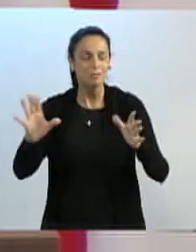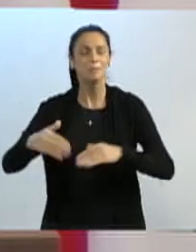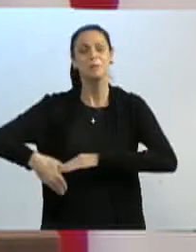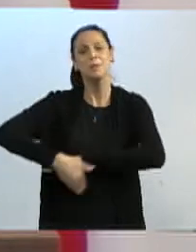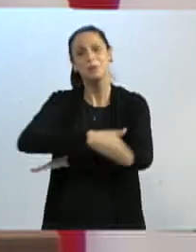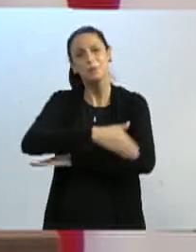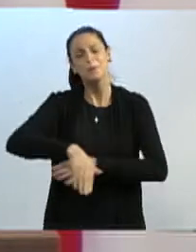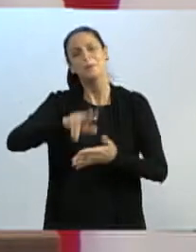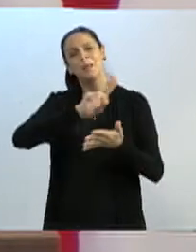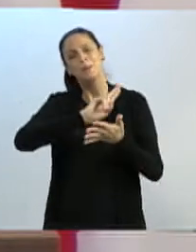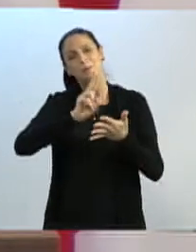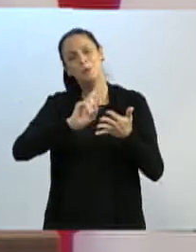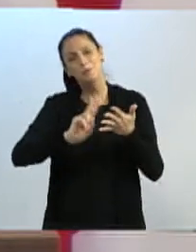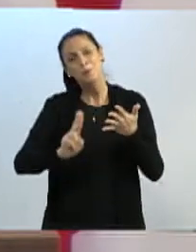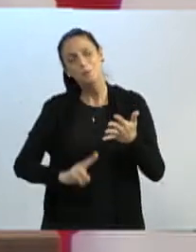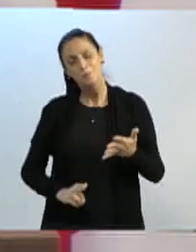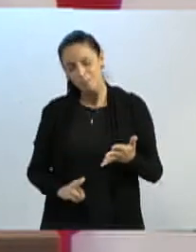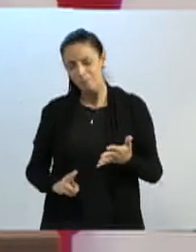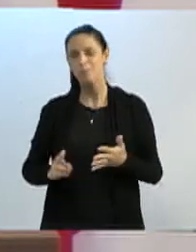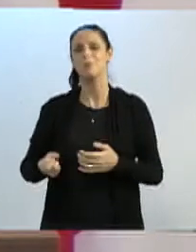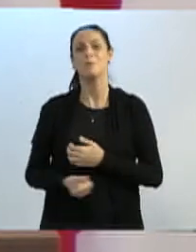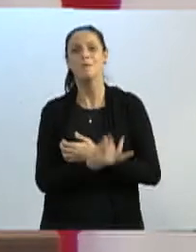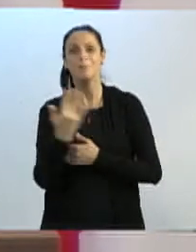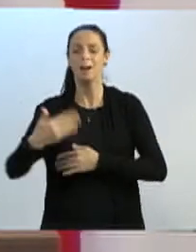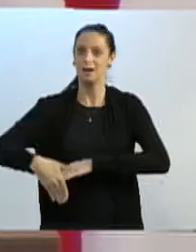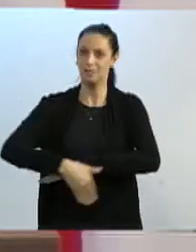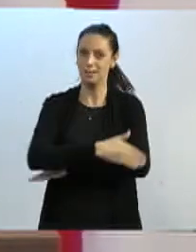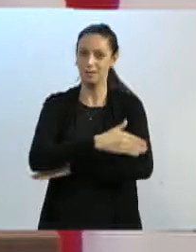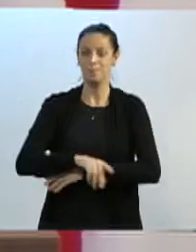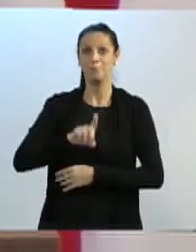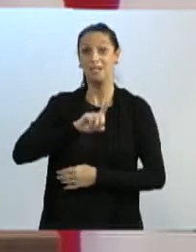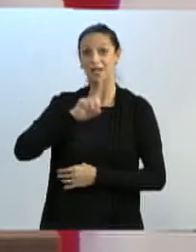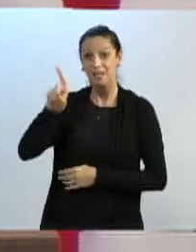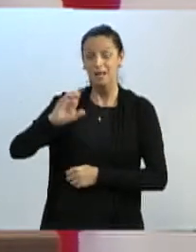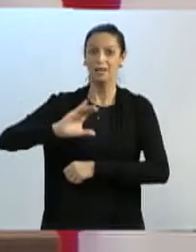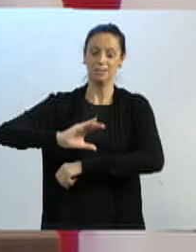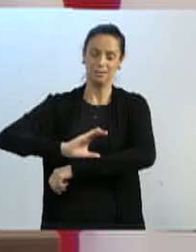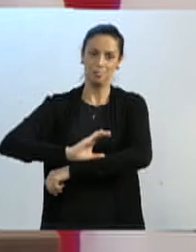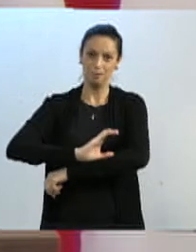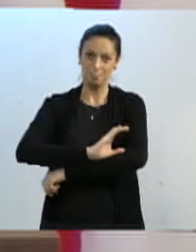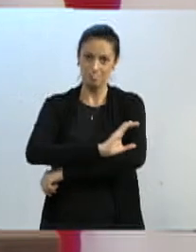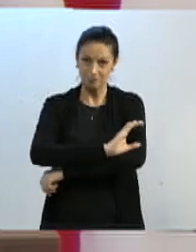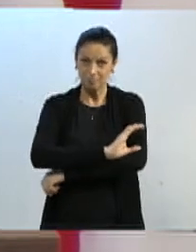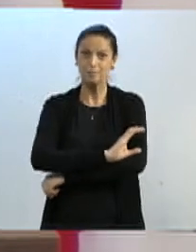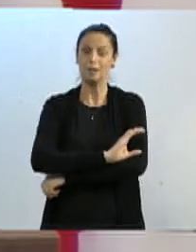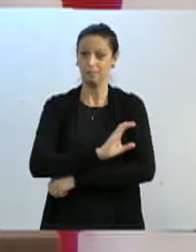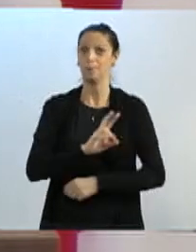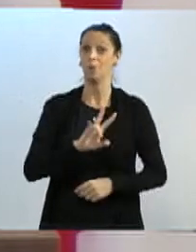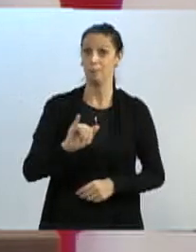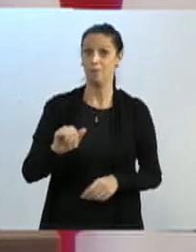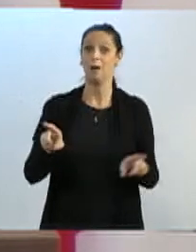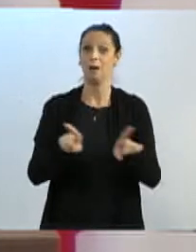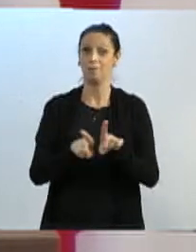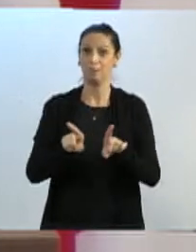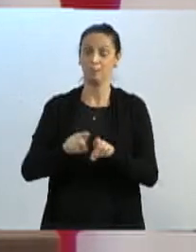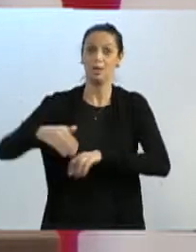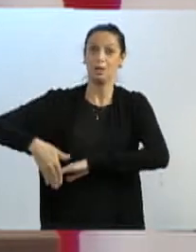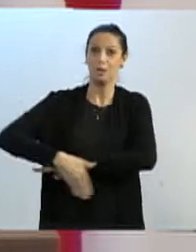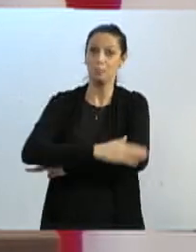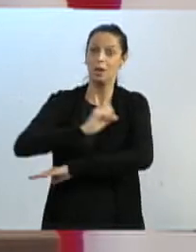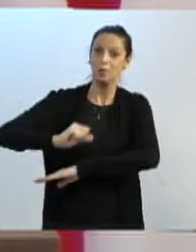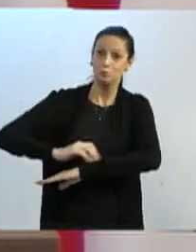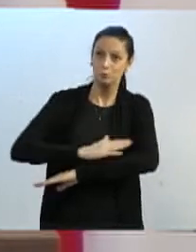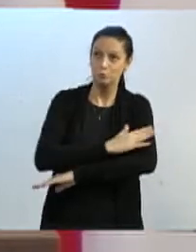e Max Schreiber, na Itopava Central. Também serão pavimentações que vão ser